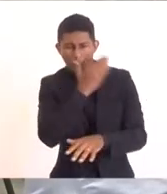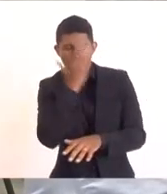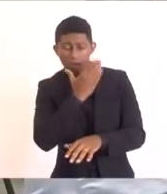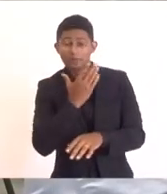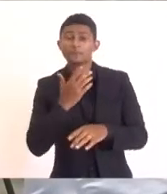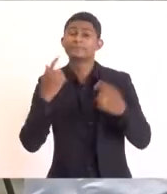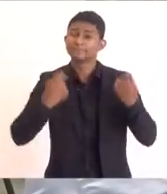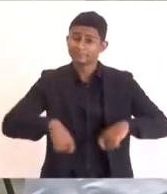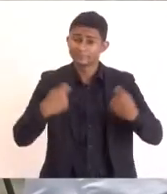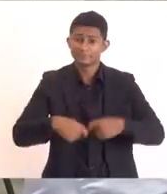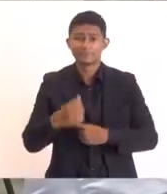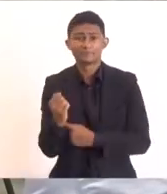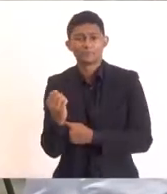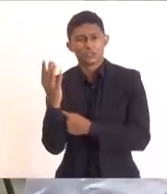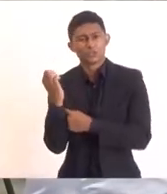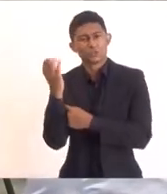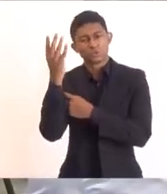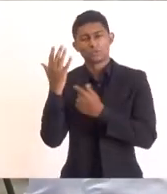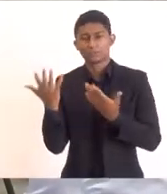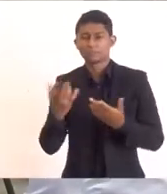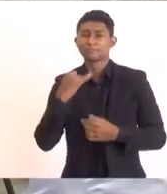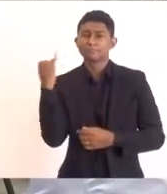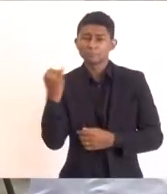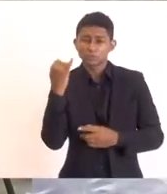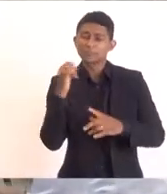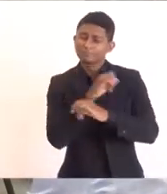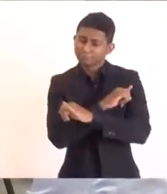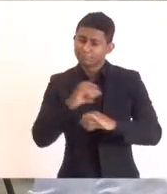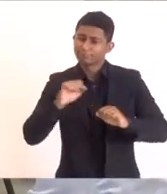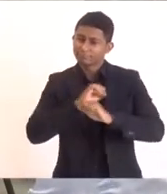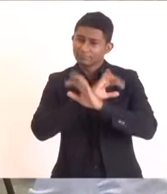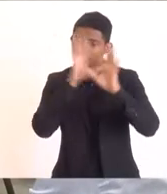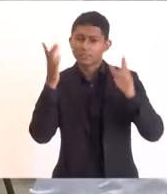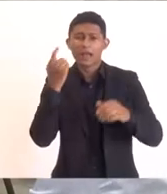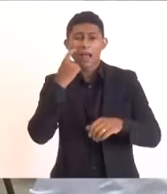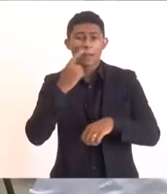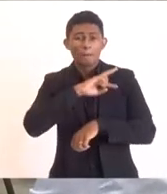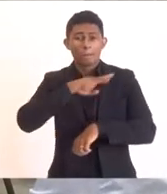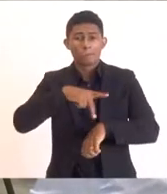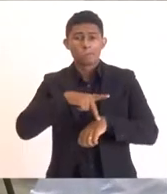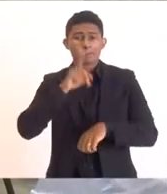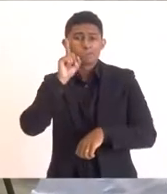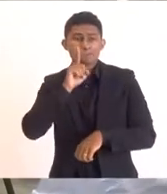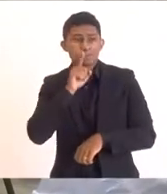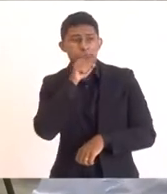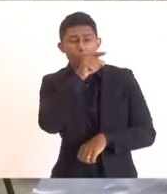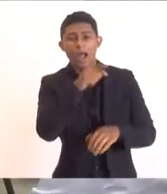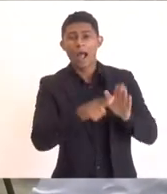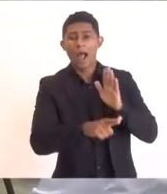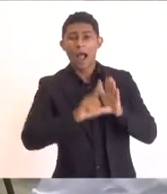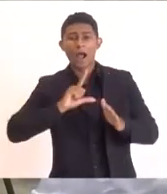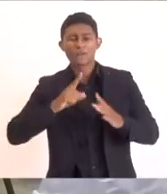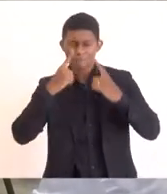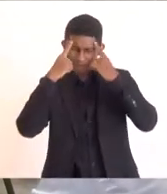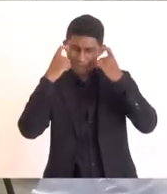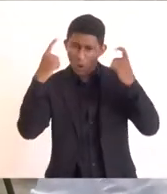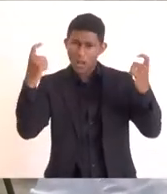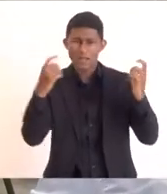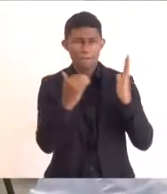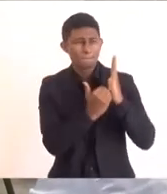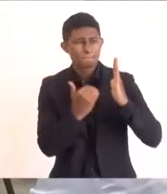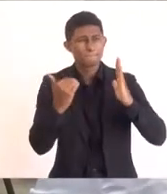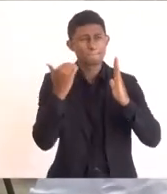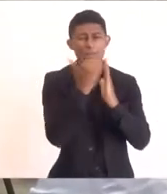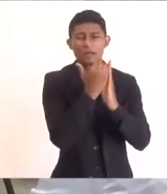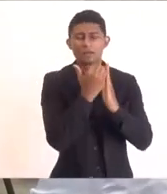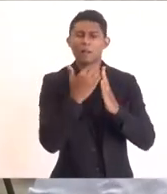tecnologia. Então, isso é importante deixar isso claro. Você vê que os Estados Unidos antes eram muito mais violentos até do que no Brasil,